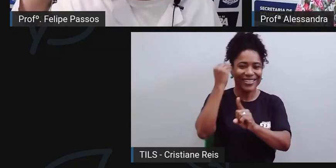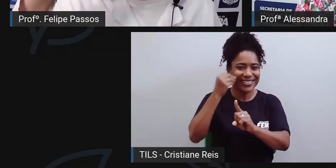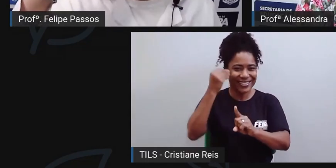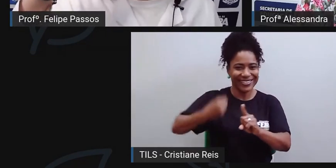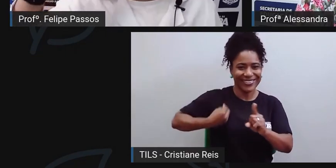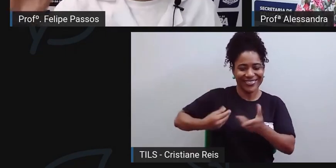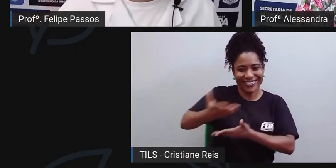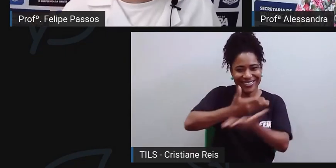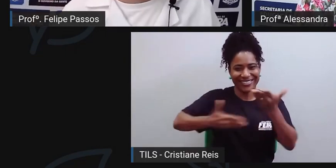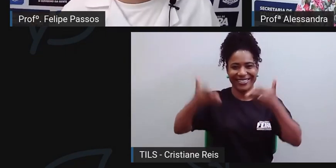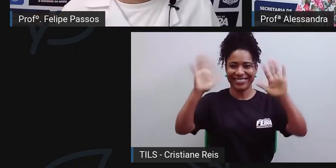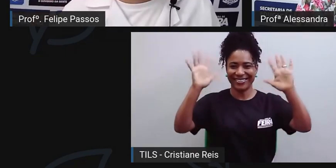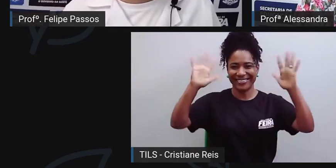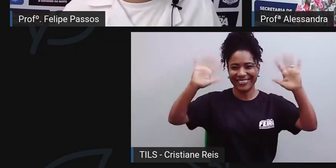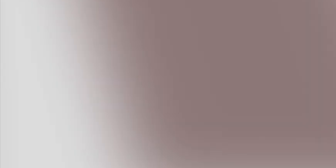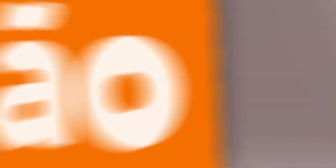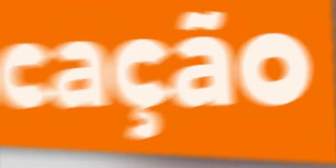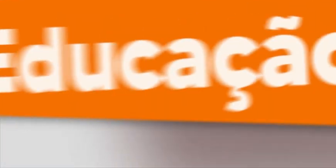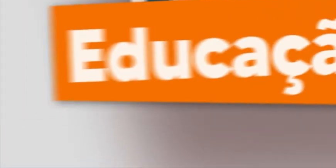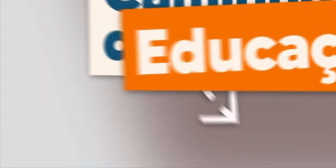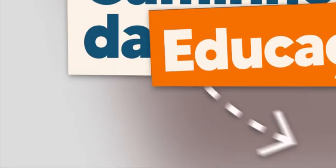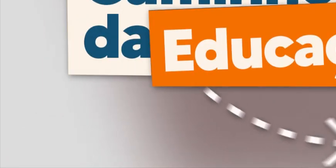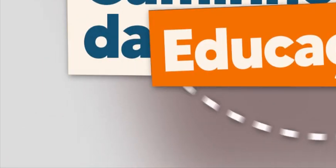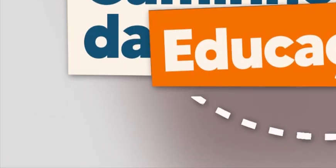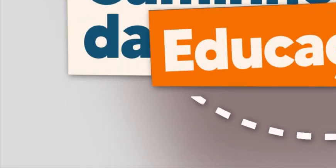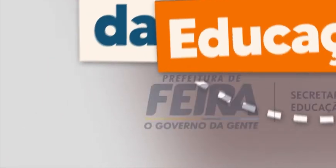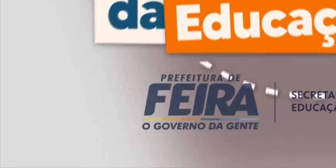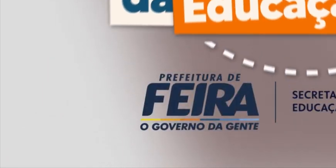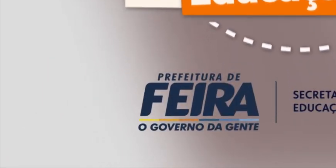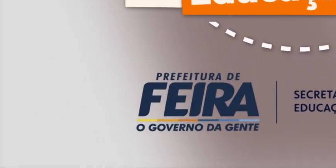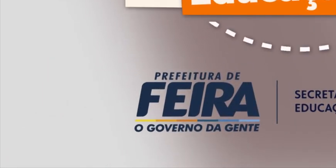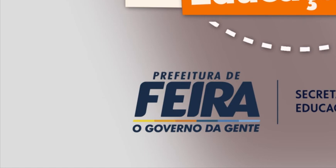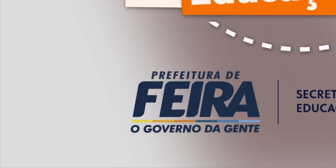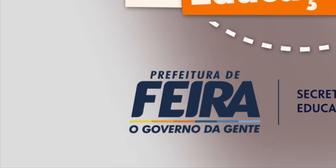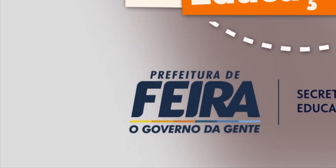Tchau! Tchau! Tchau! Tchau!